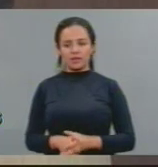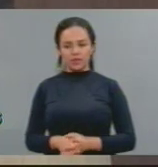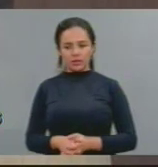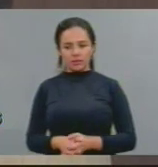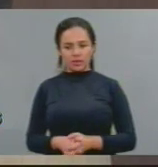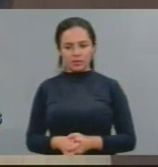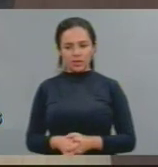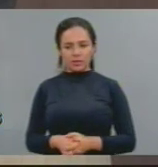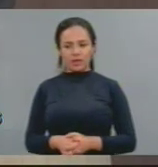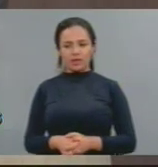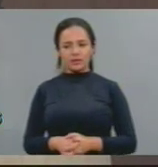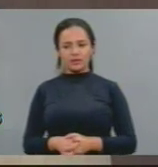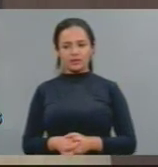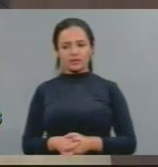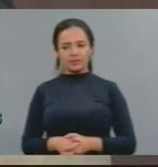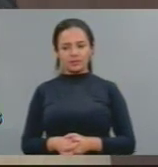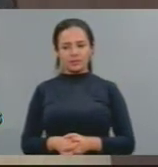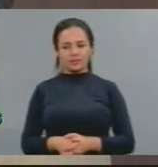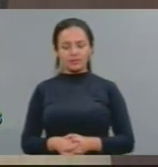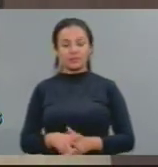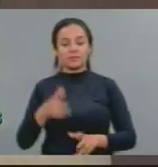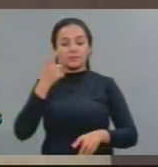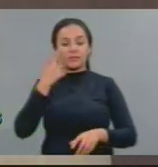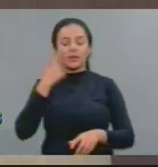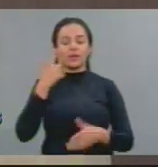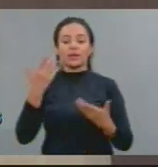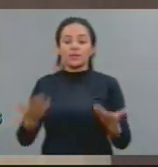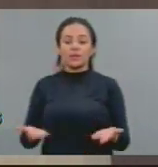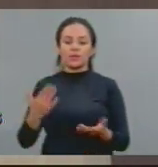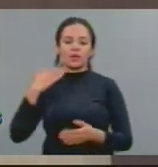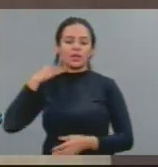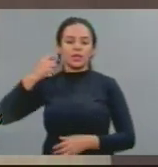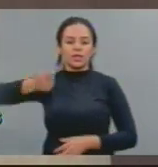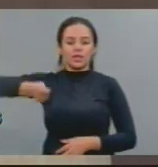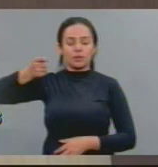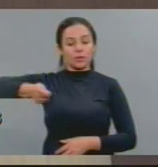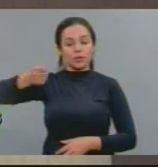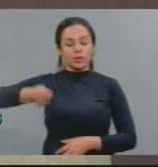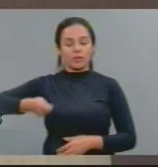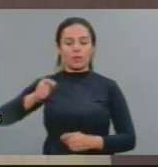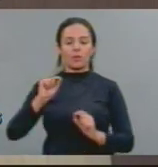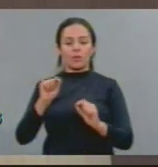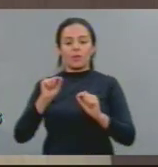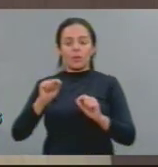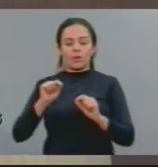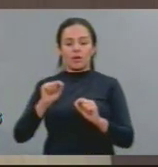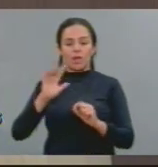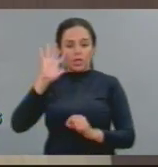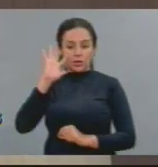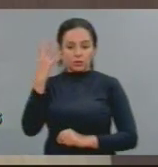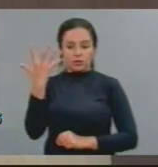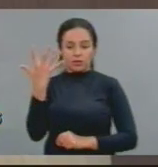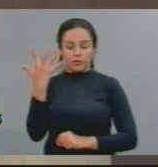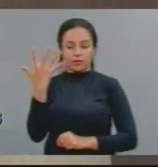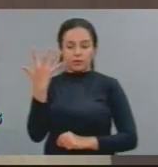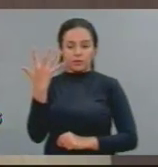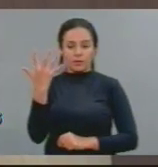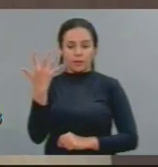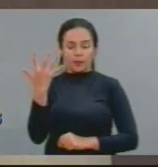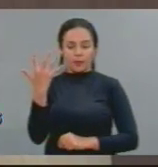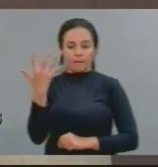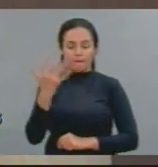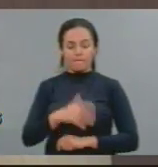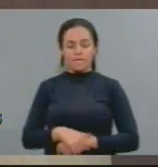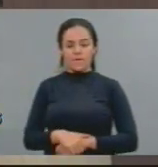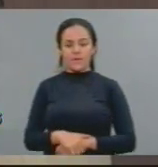condenação ou não. O tribunal do júri popular, o juiz, a ele, cabe tão somente a